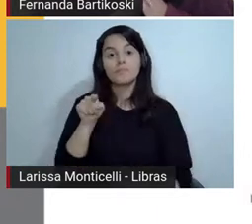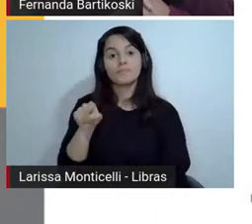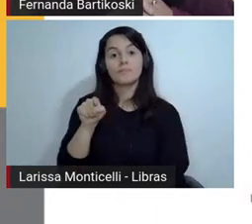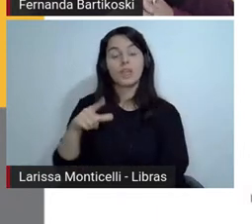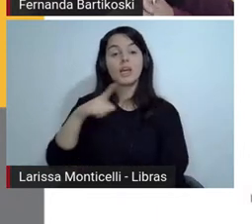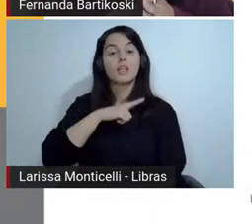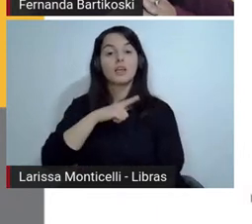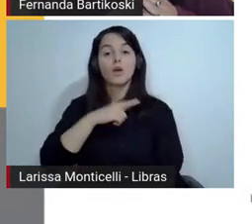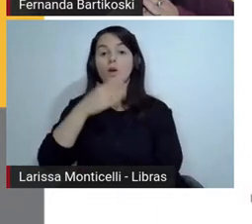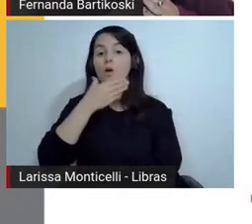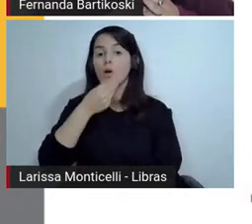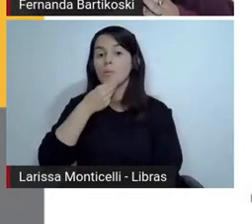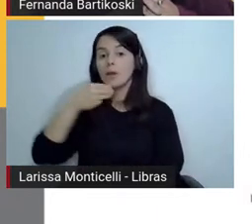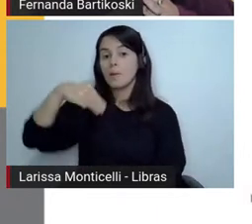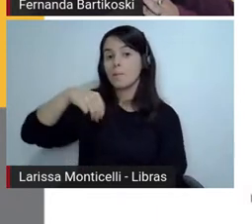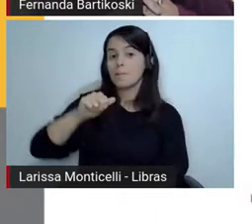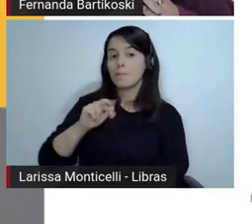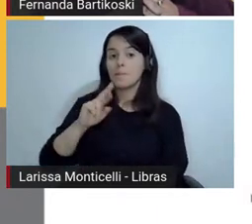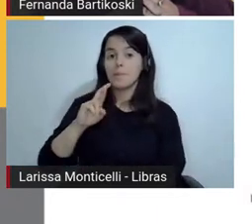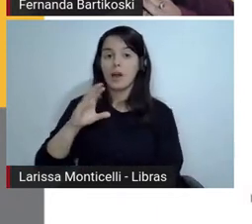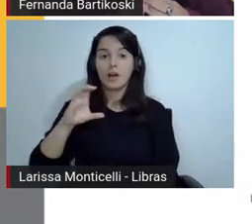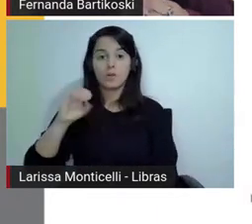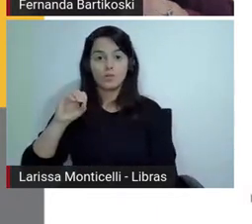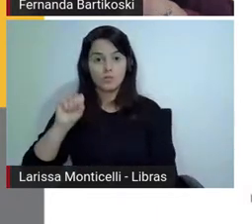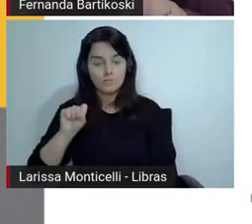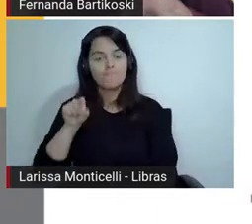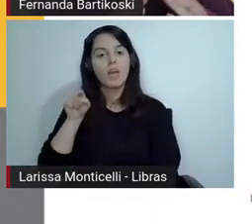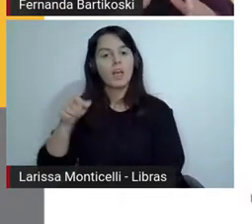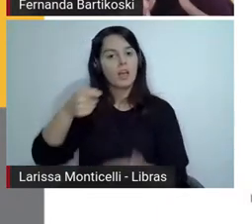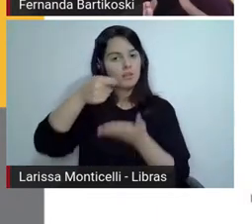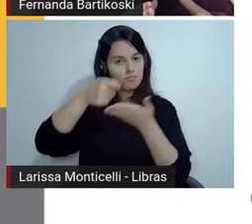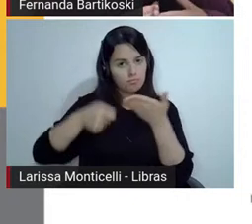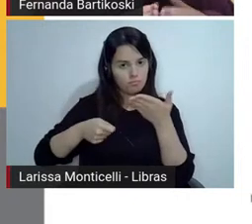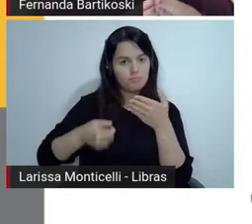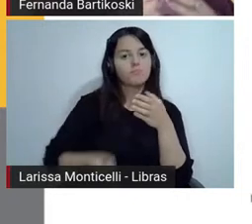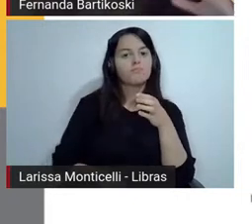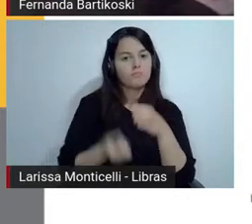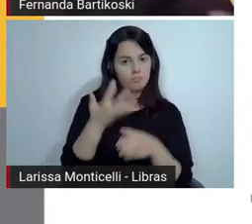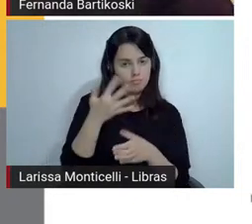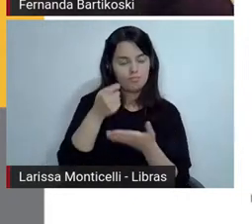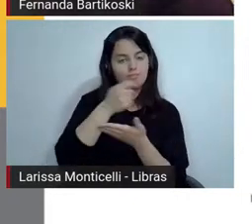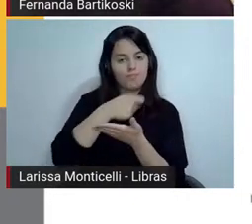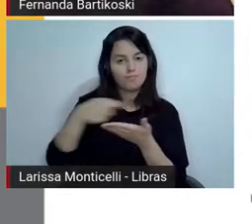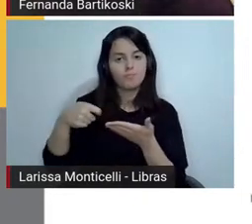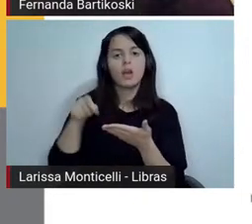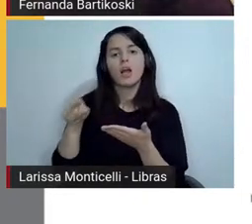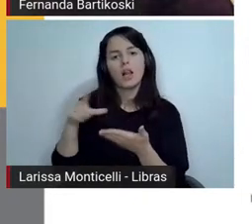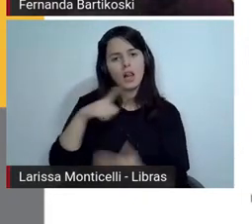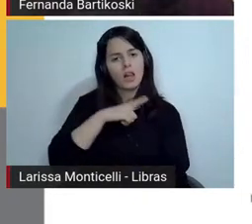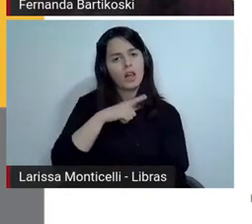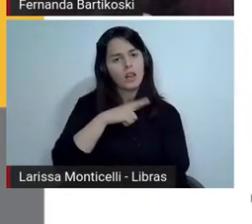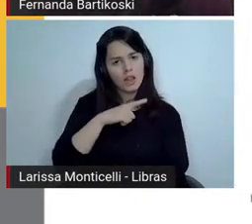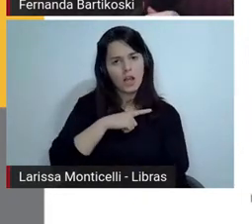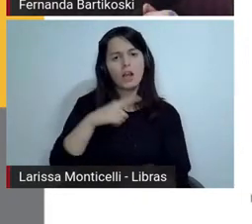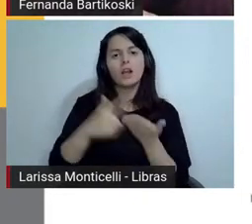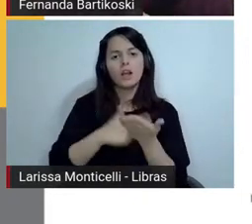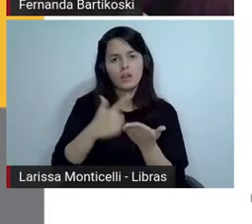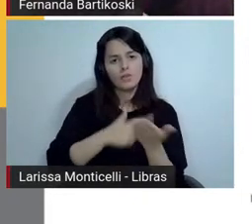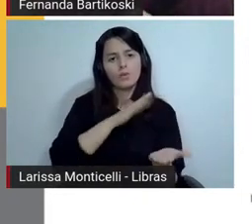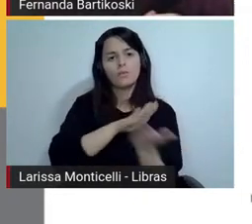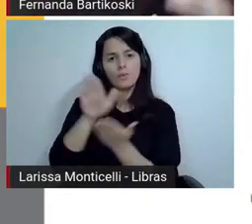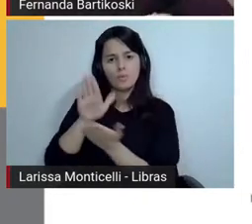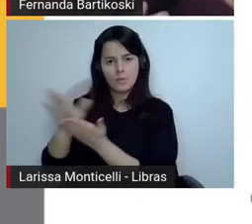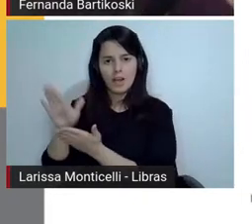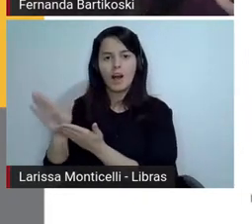conheçam porque ele também ele é um autor que tem alguns livros publicados na coleção vagalume e